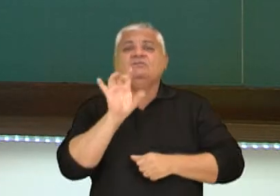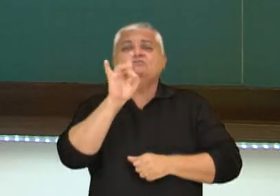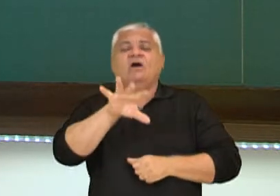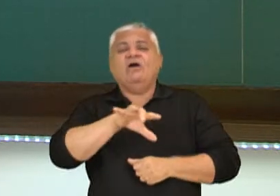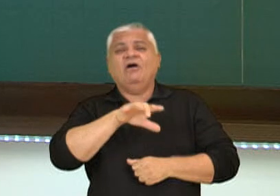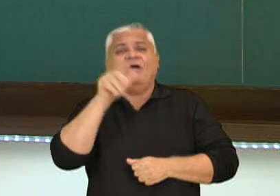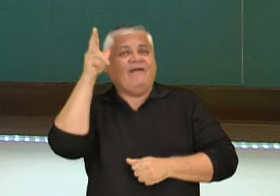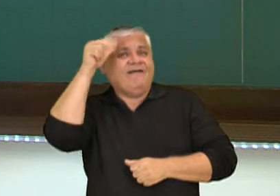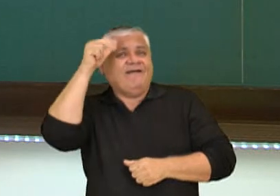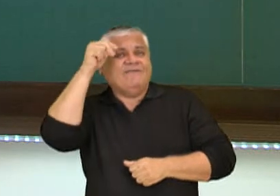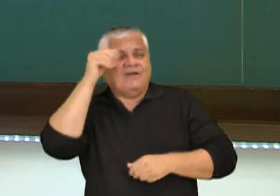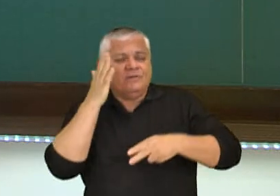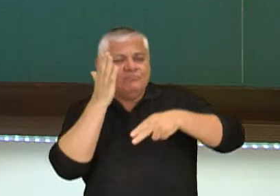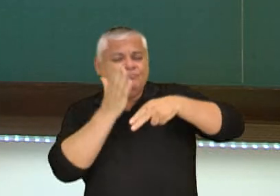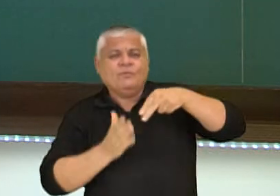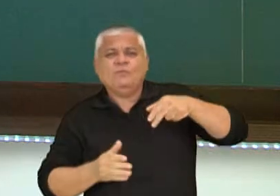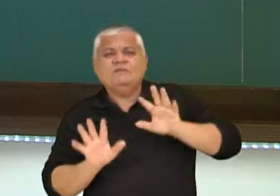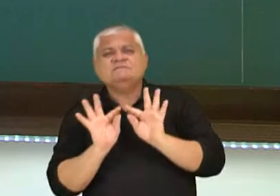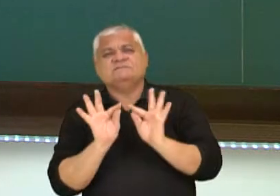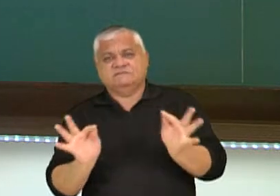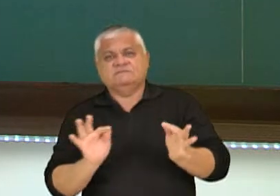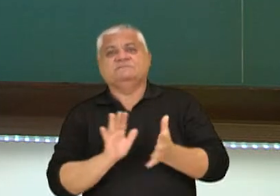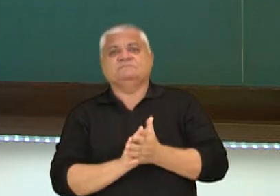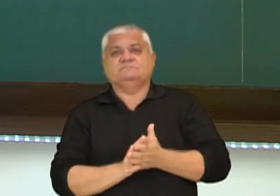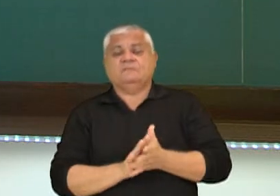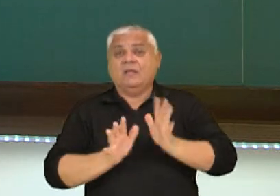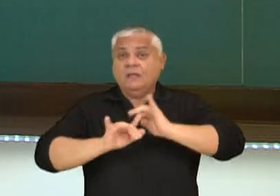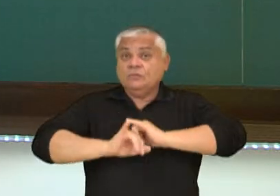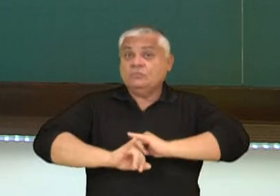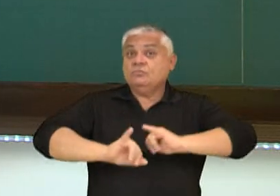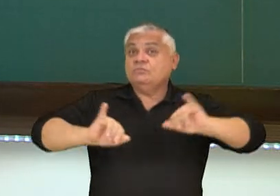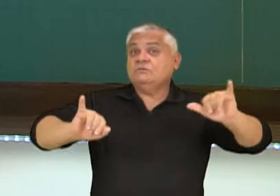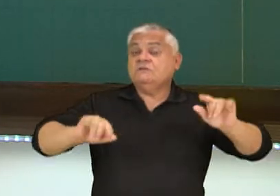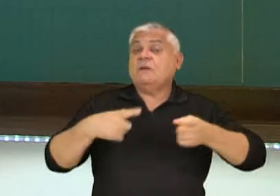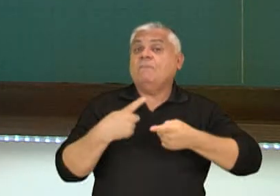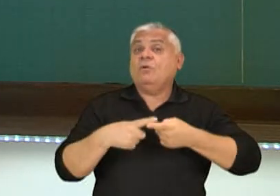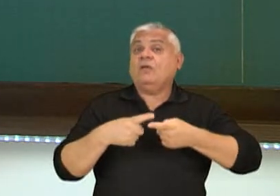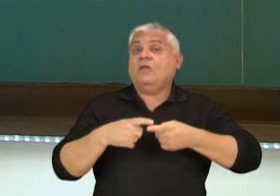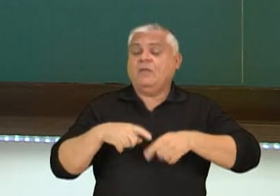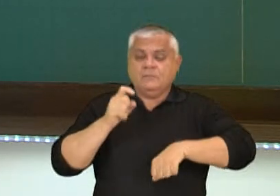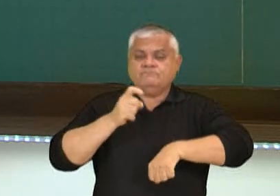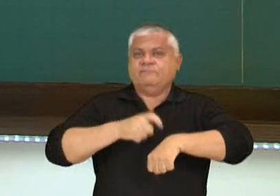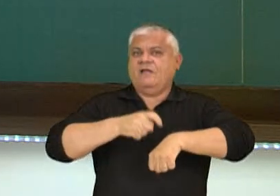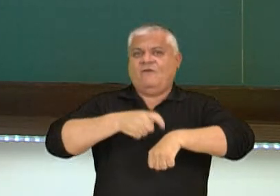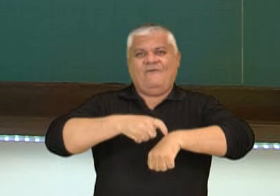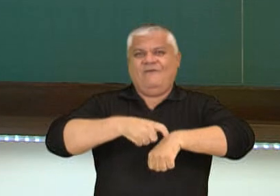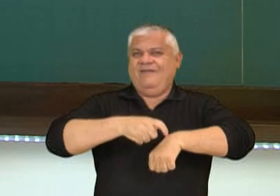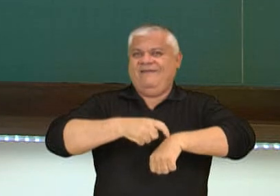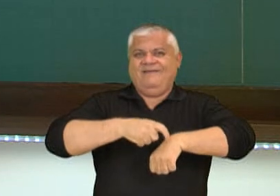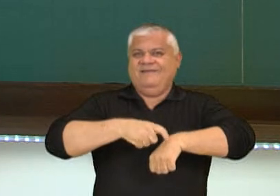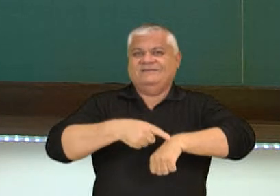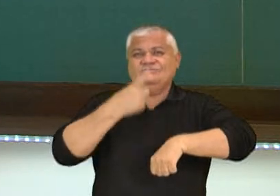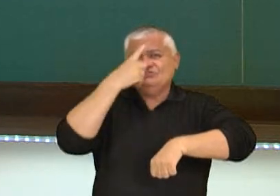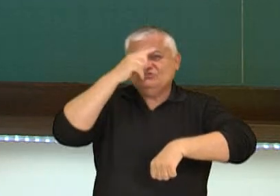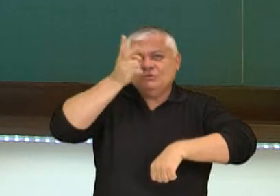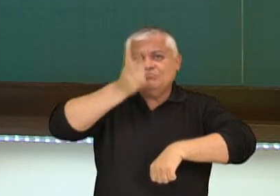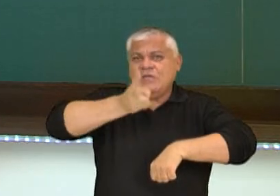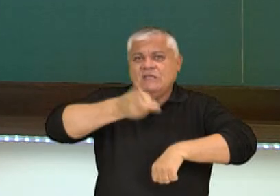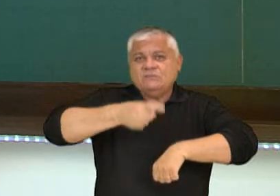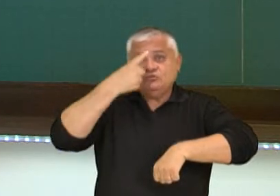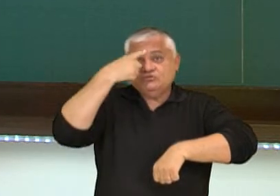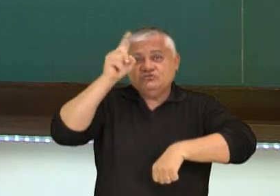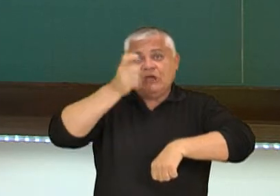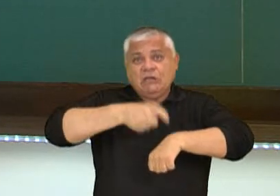leve. Hã? Notícia. Por que que é notícia? É um fato do dia, corriqueiro. Não, não é